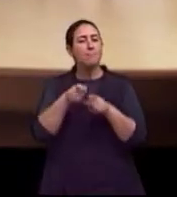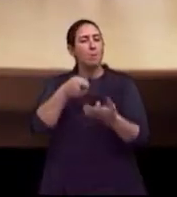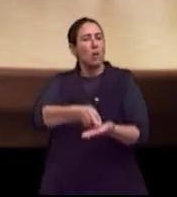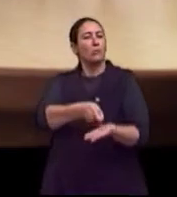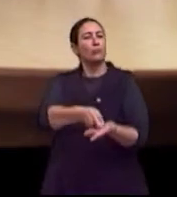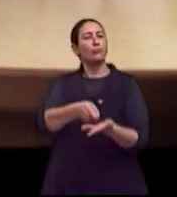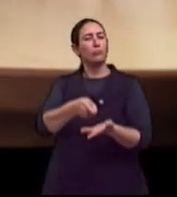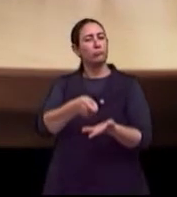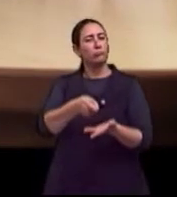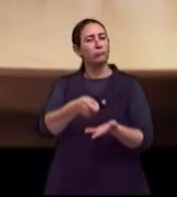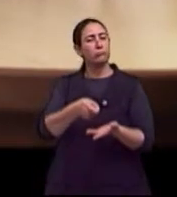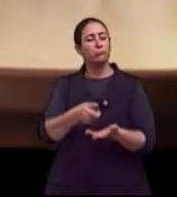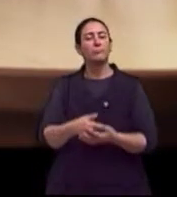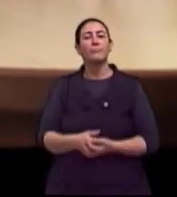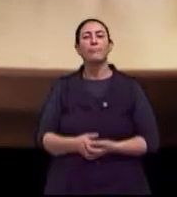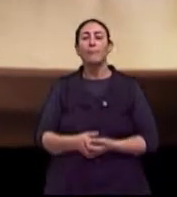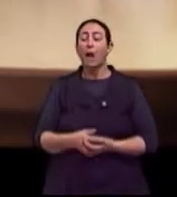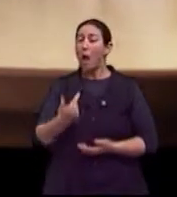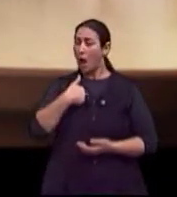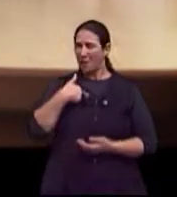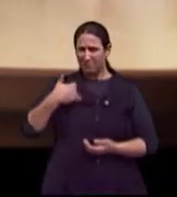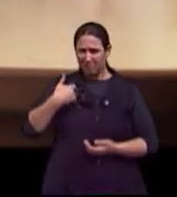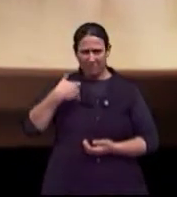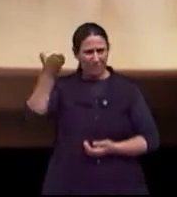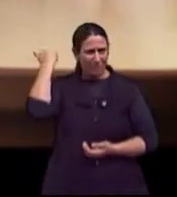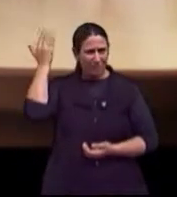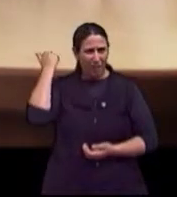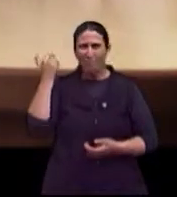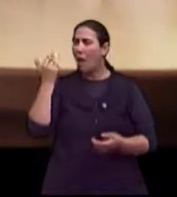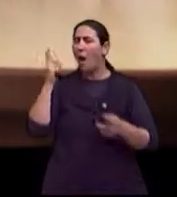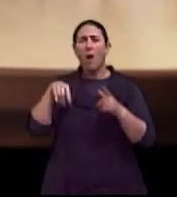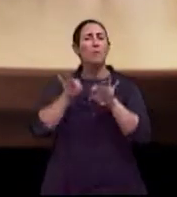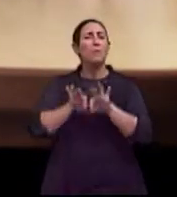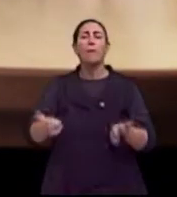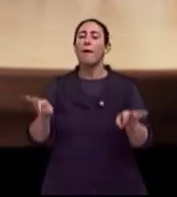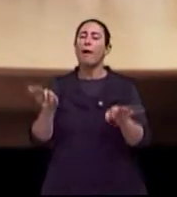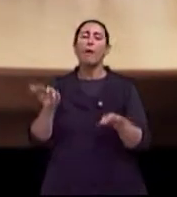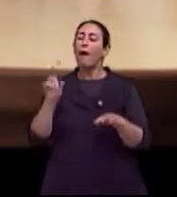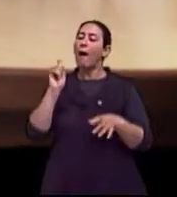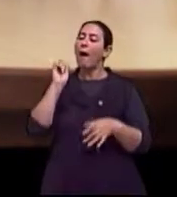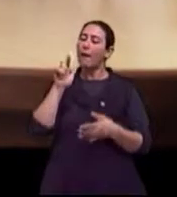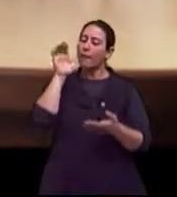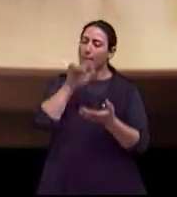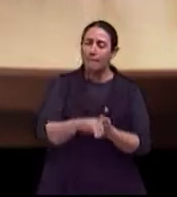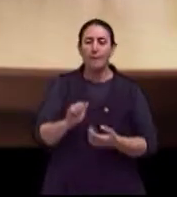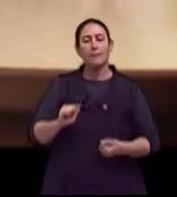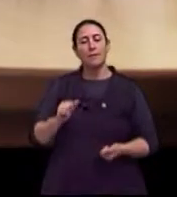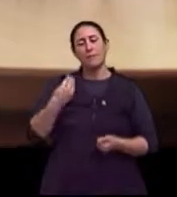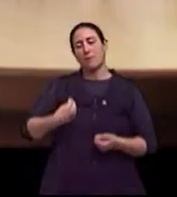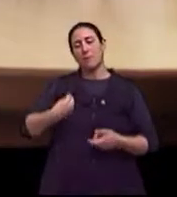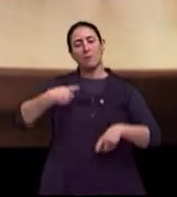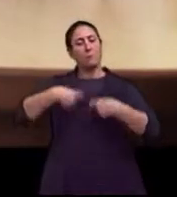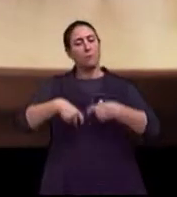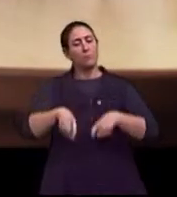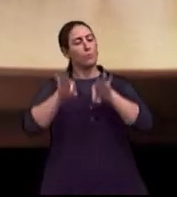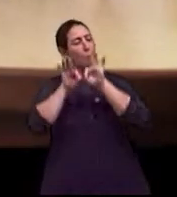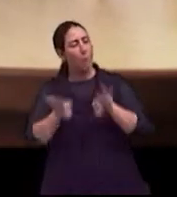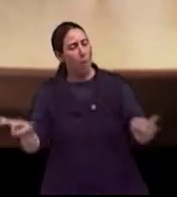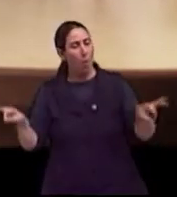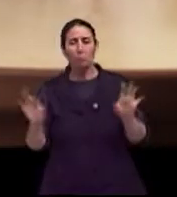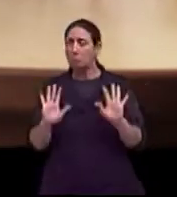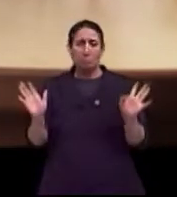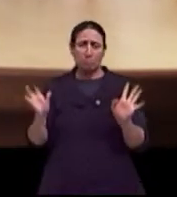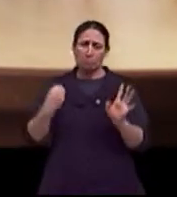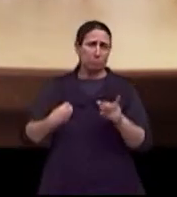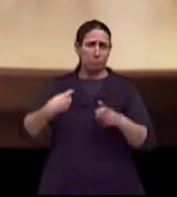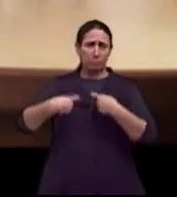54 anos de casada. Na minha idade era comum. É uma vida sexual normal. Normal,